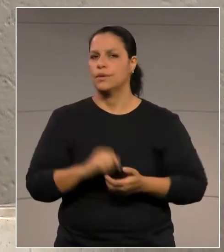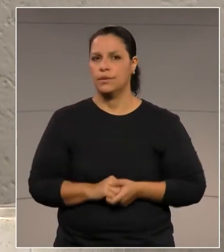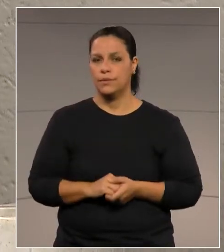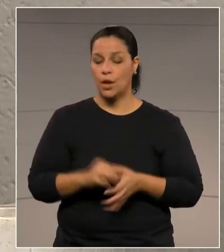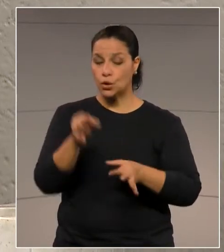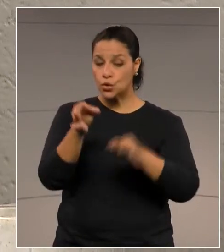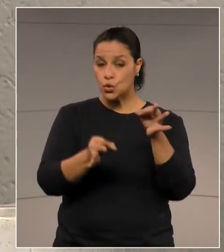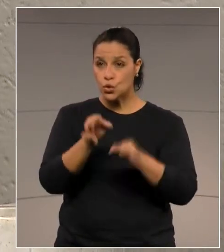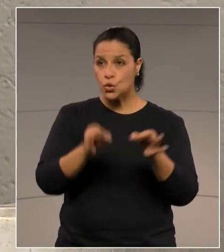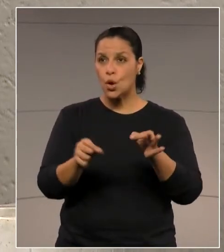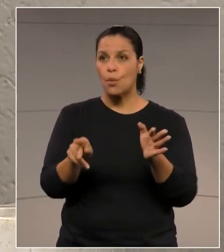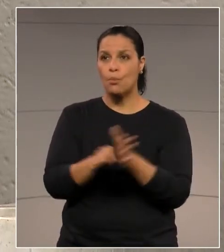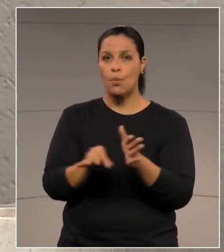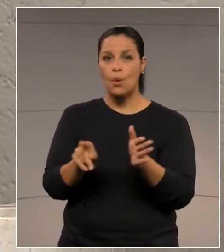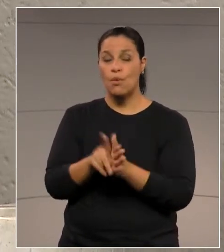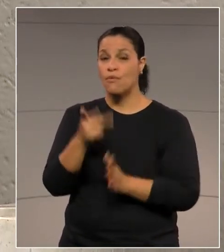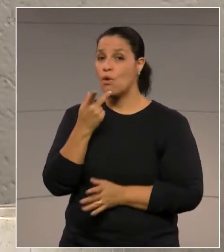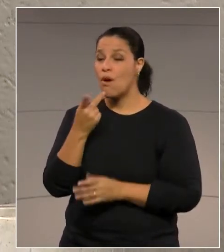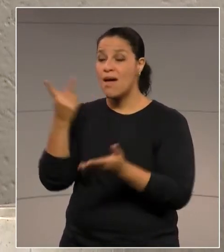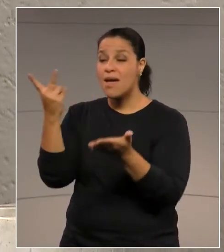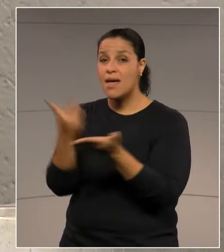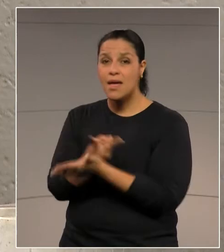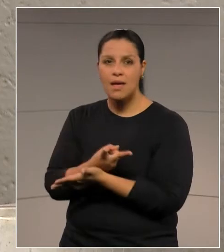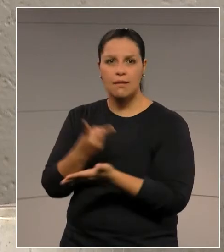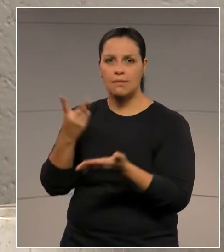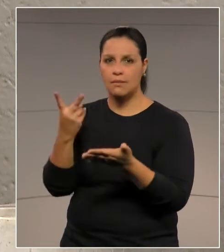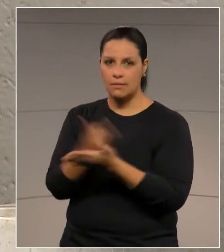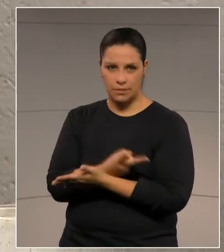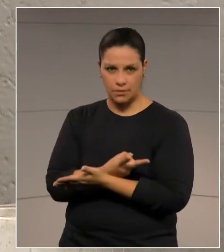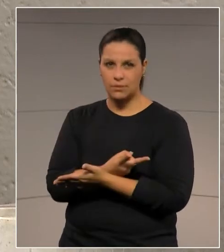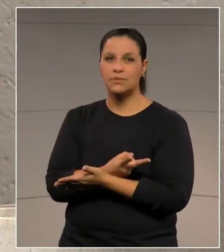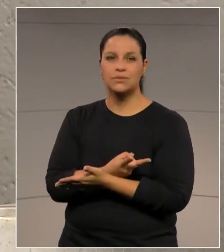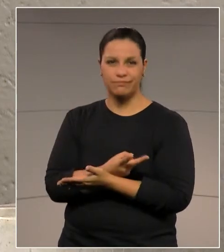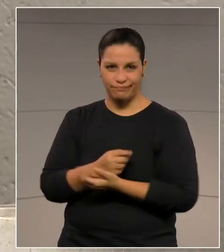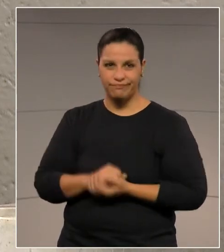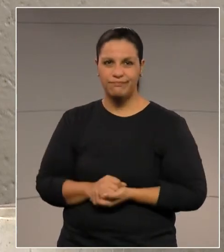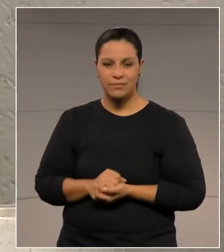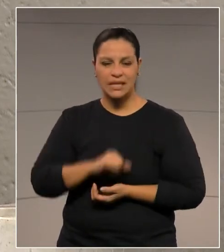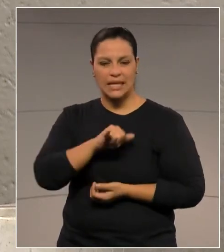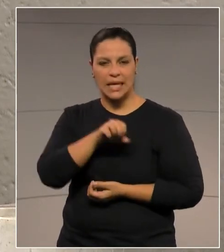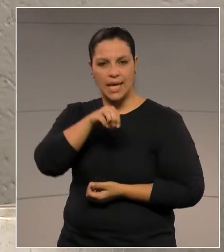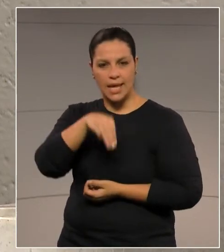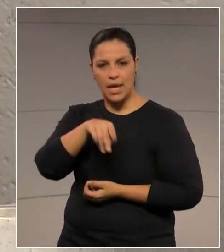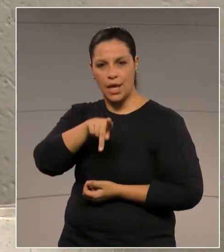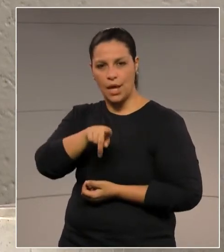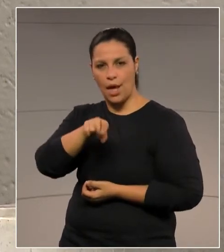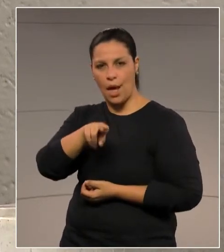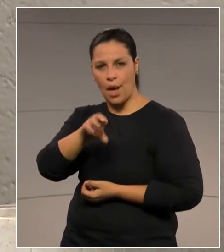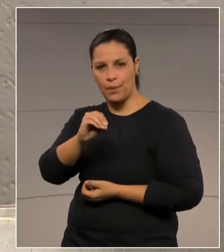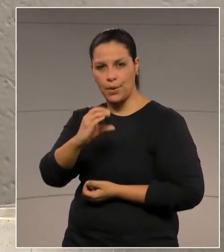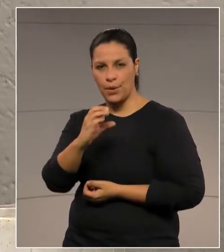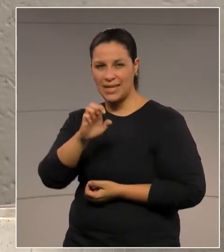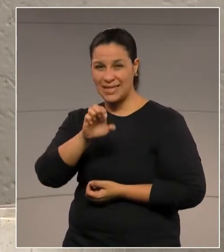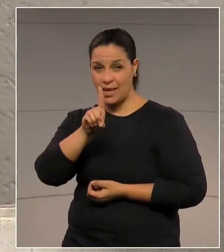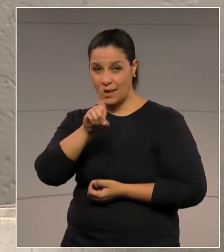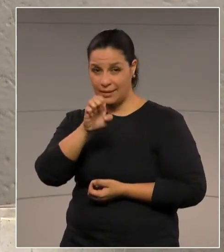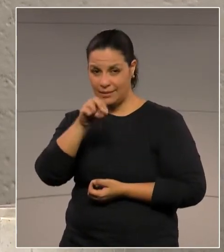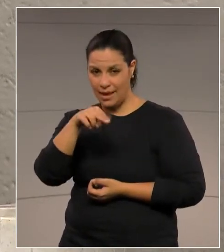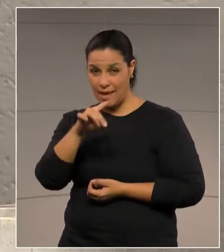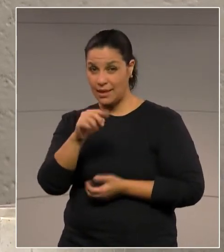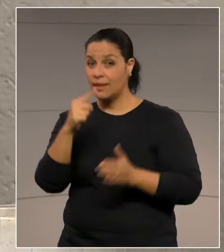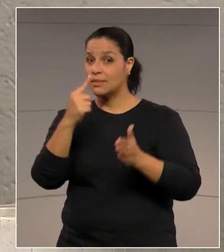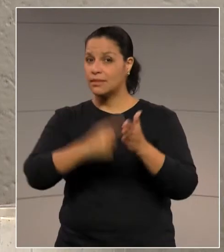Julgou improcedente essa denúncia que foi